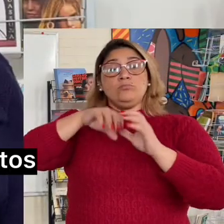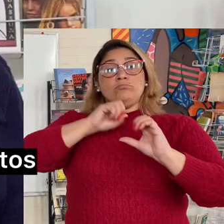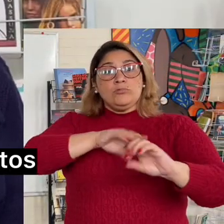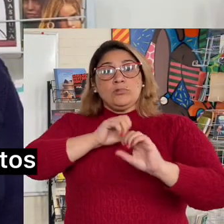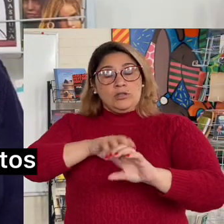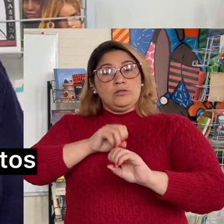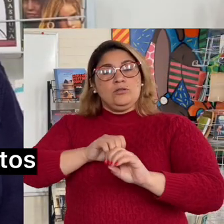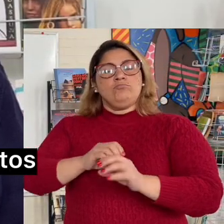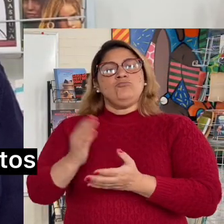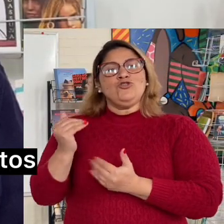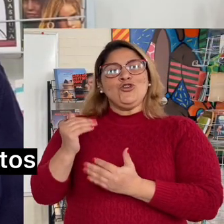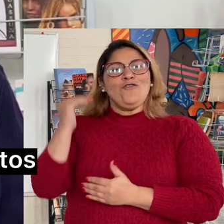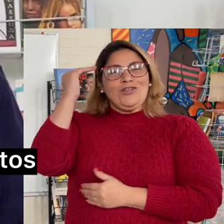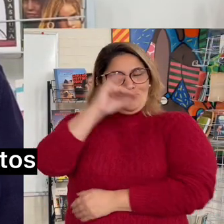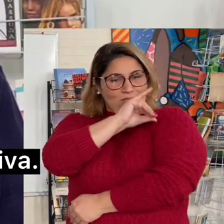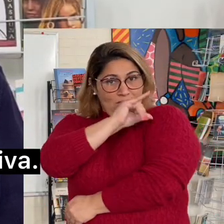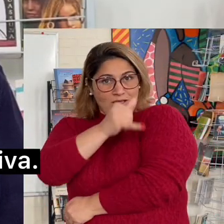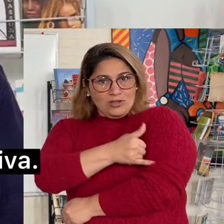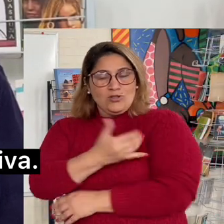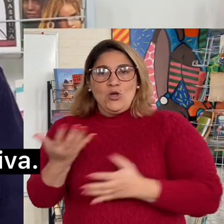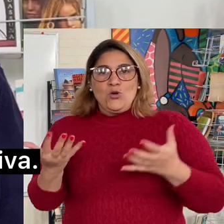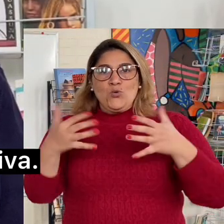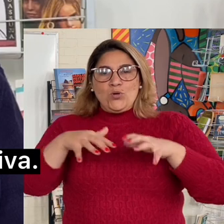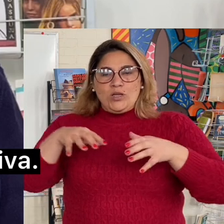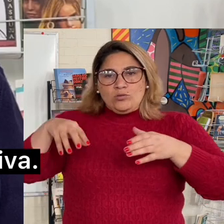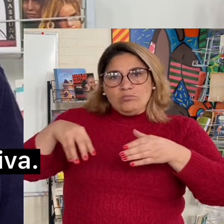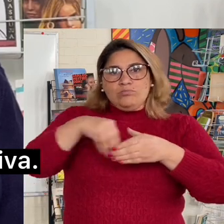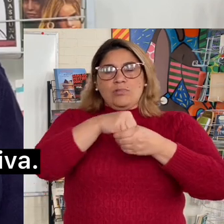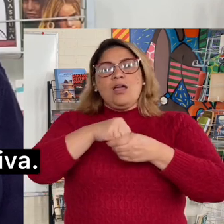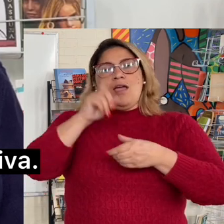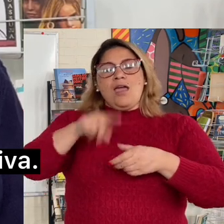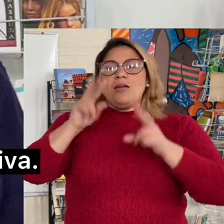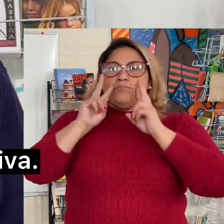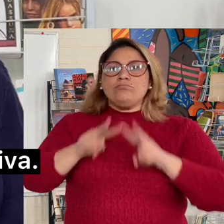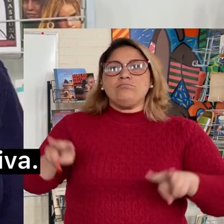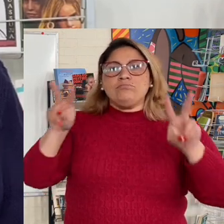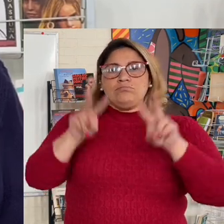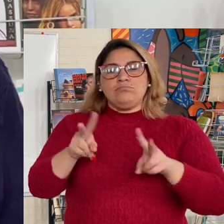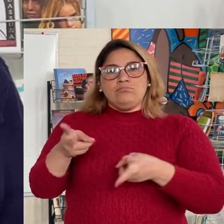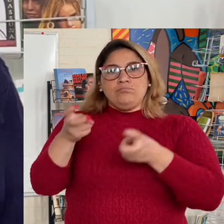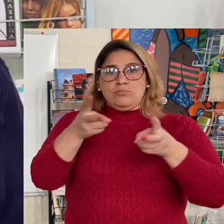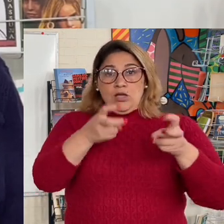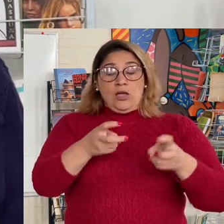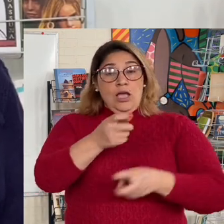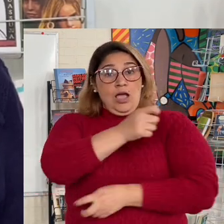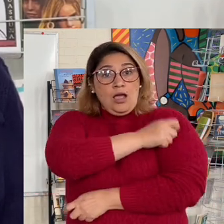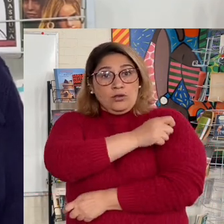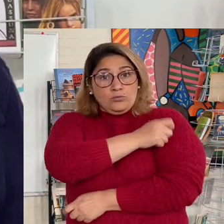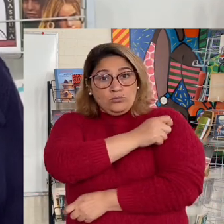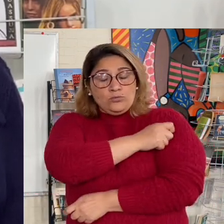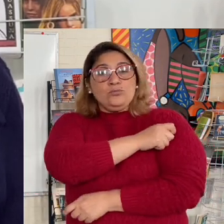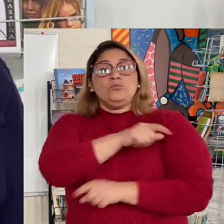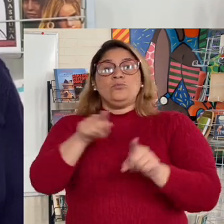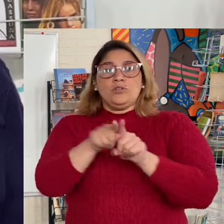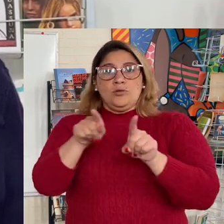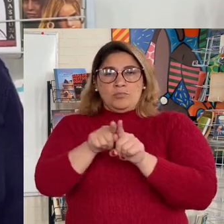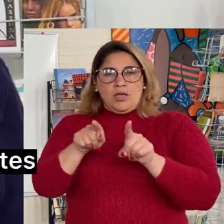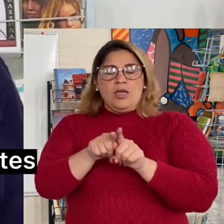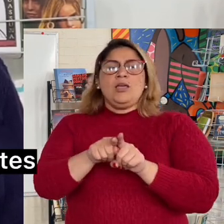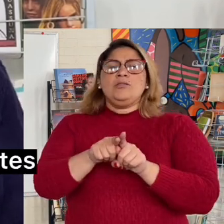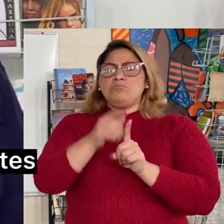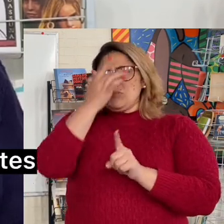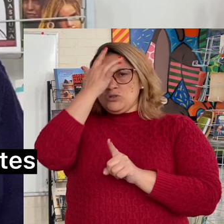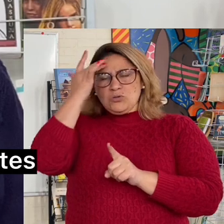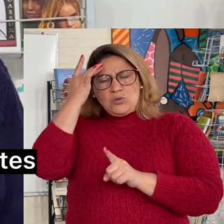Dentro da educação de jovens e adultos, o currículo integrado é uma perspectiva. O aluno jovem e adulto,